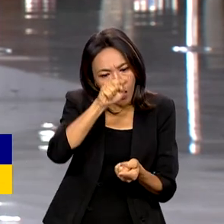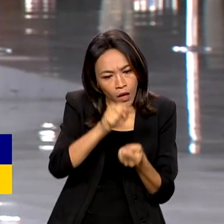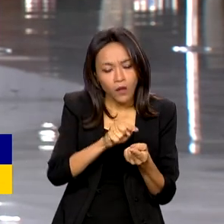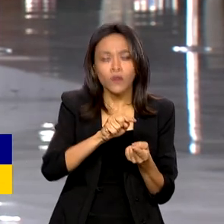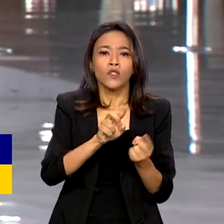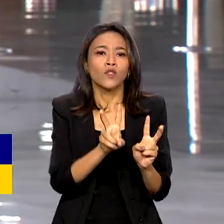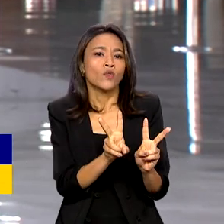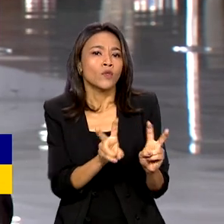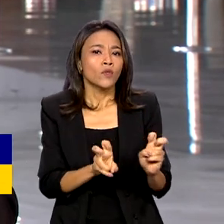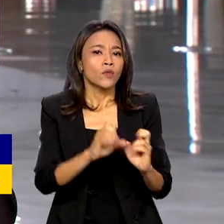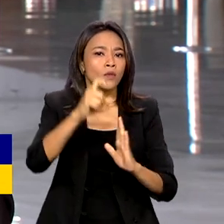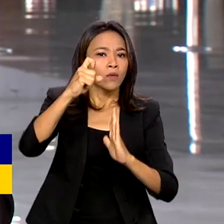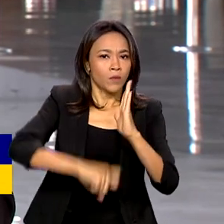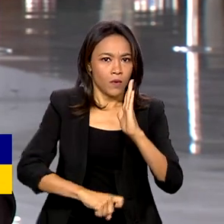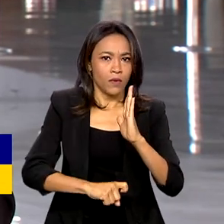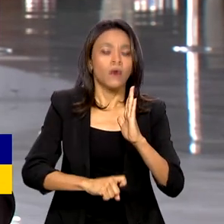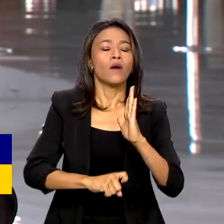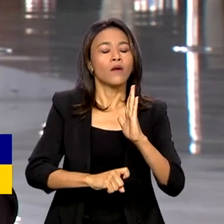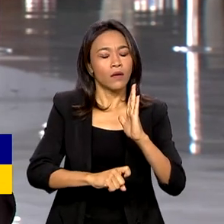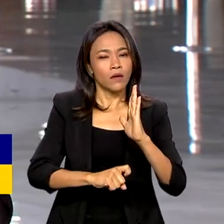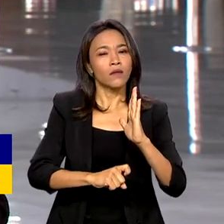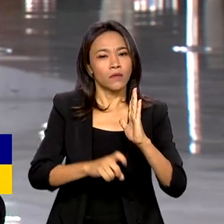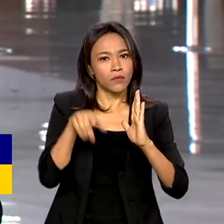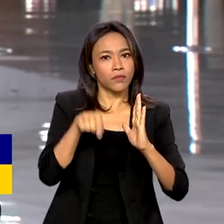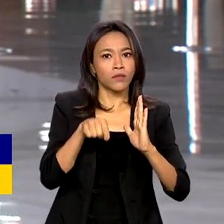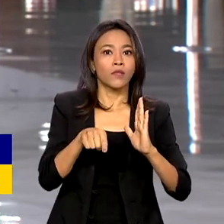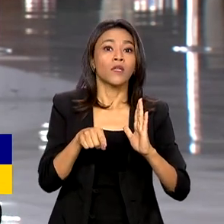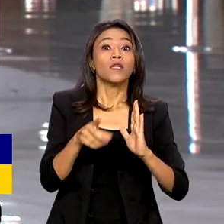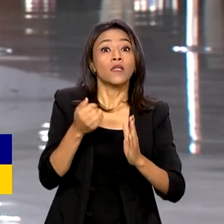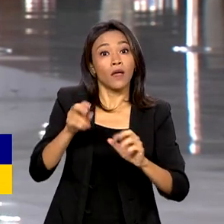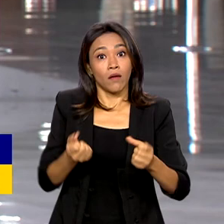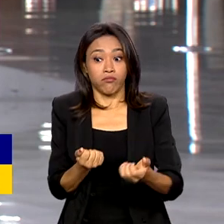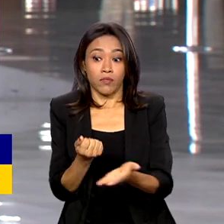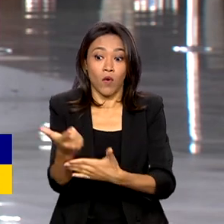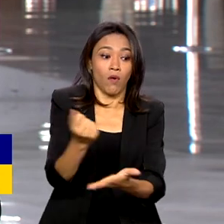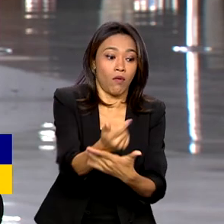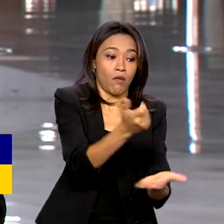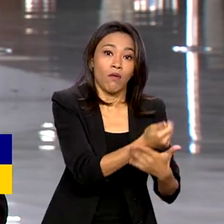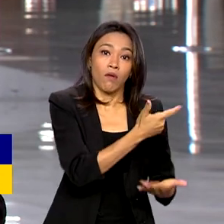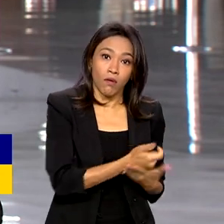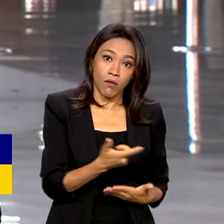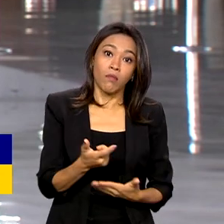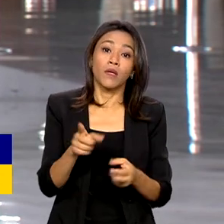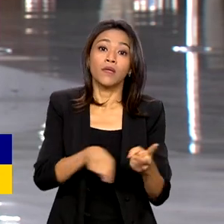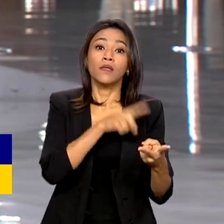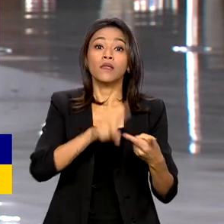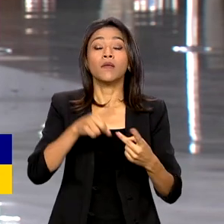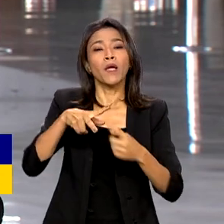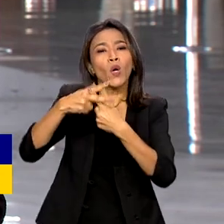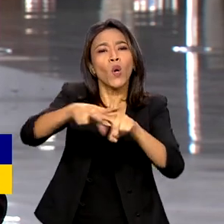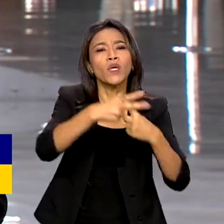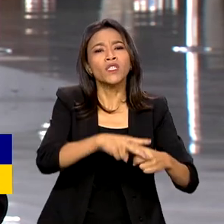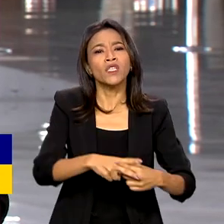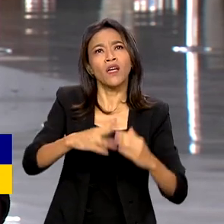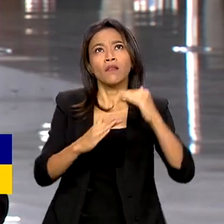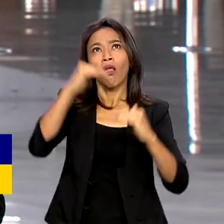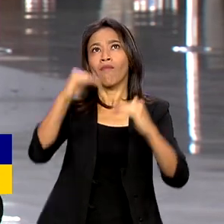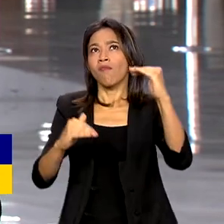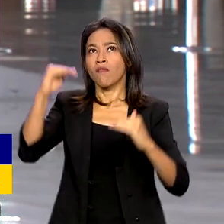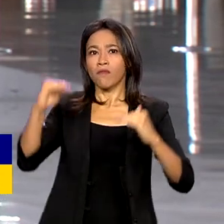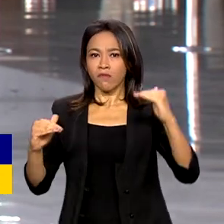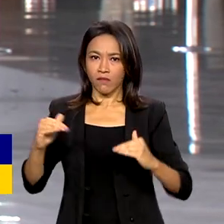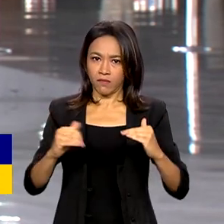cobrança de impostos aí aplicados no local do consumo e também, né, a correção de desigualdades, O texto ainda cria